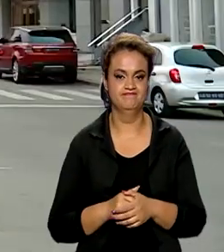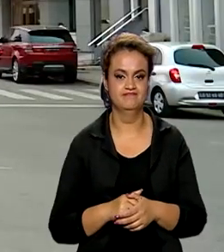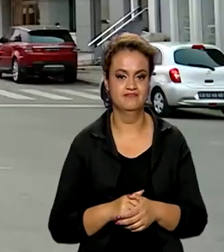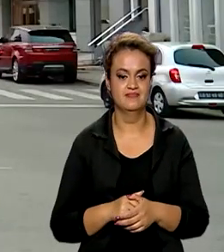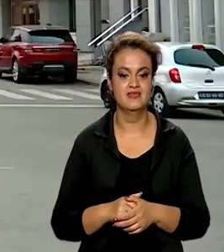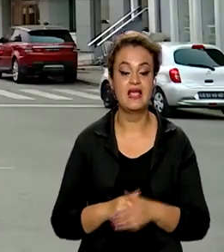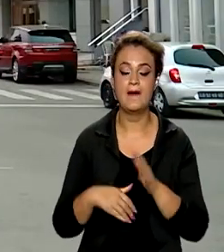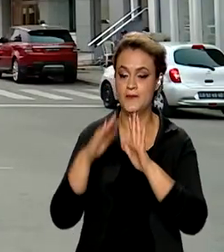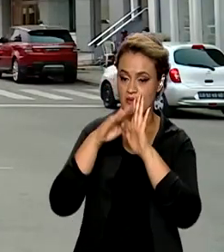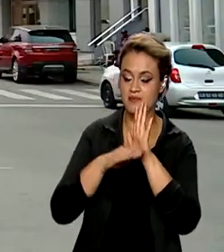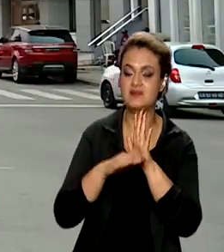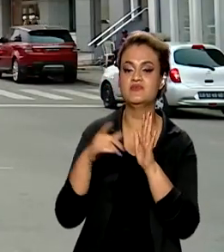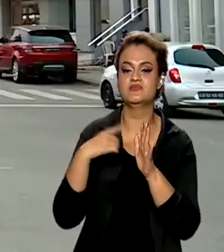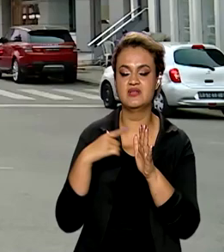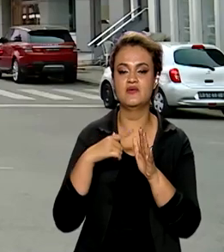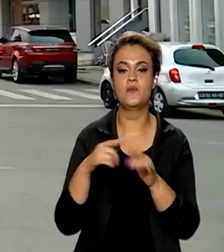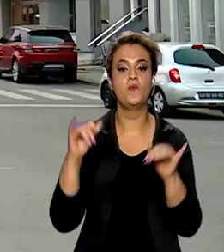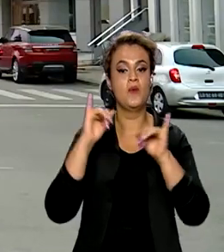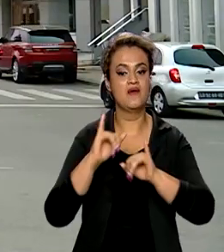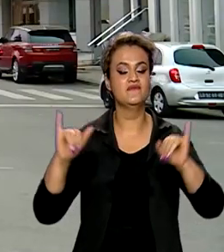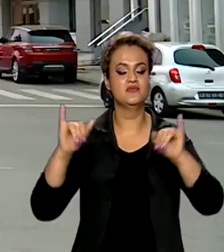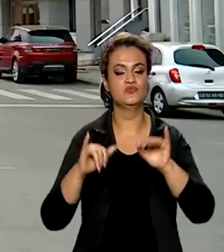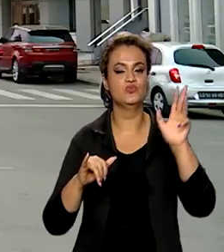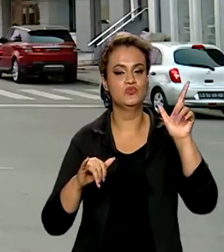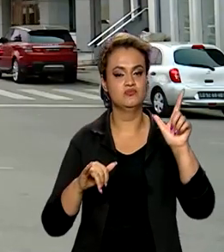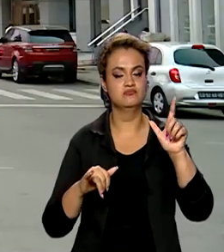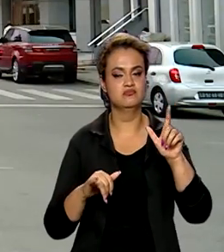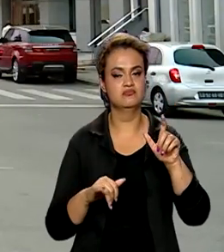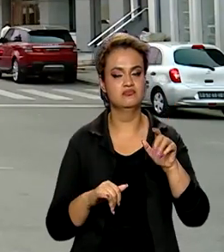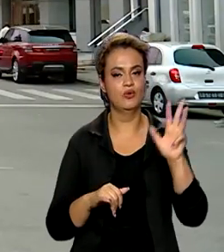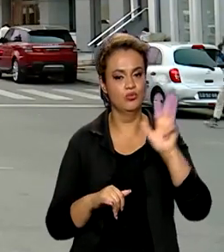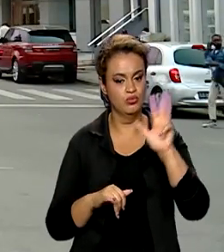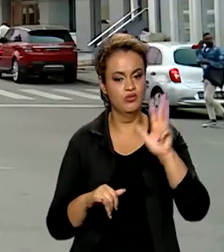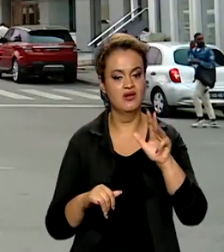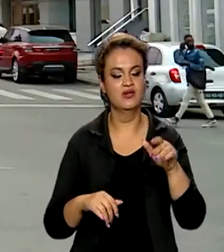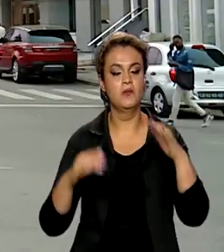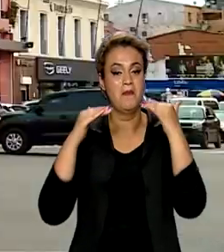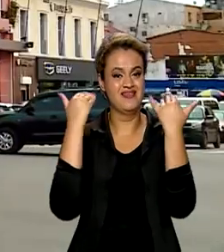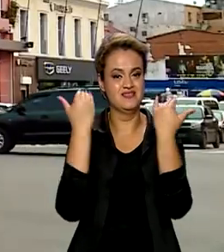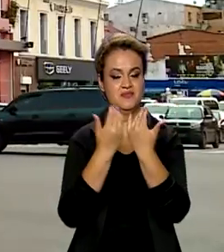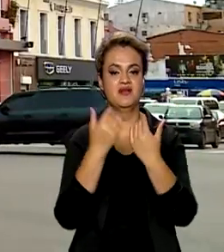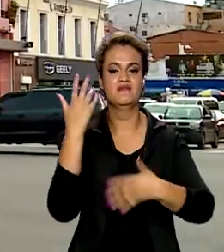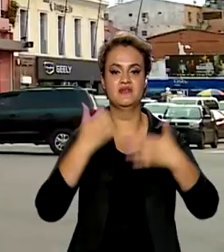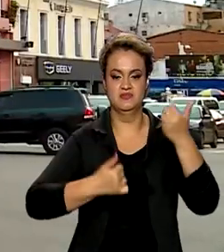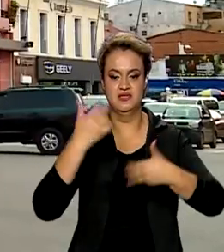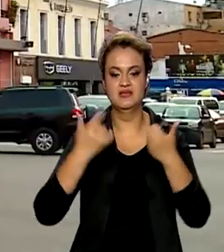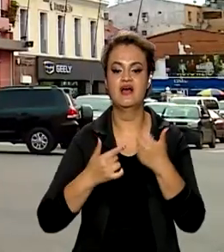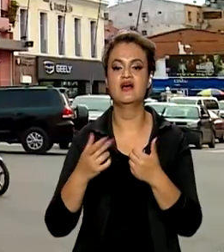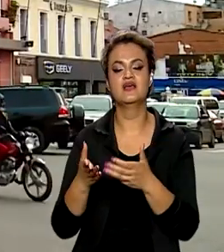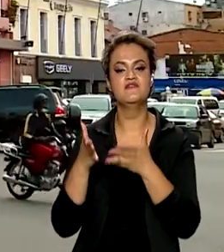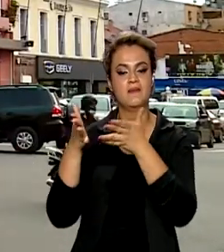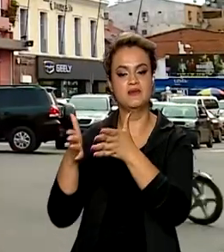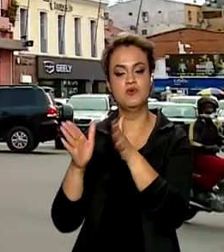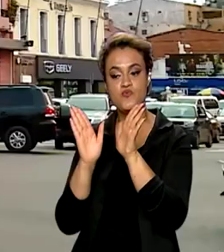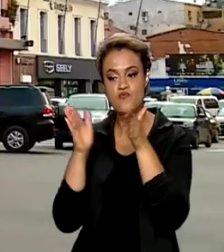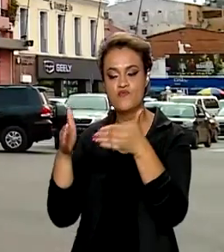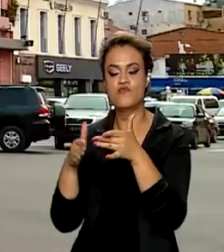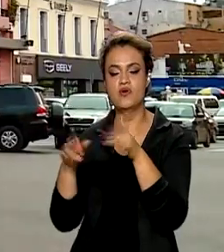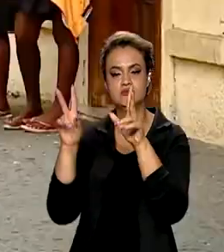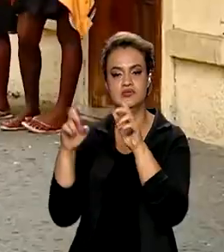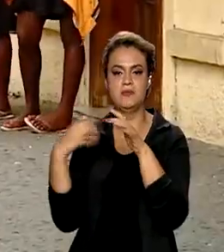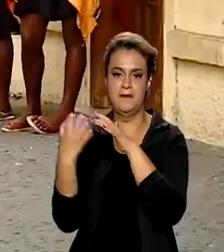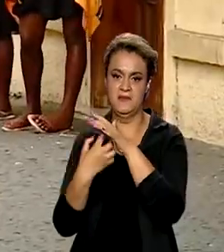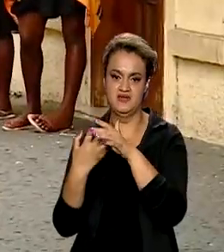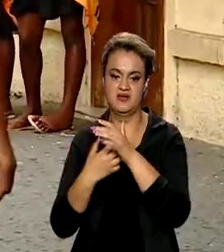A agenda inclui um pronunciamento de Lula na Assembleia Nacional de Angola e a participação em um fórum empresarial.